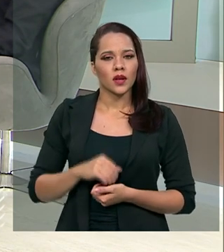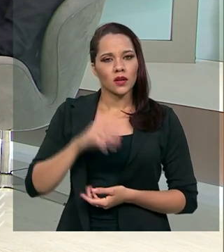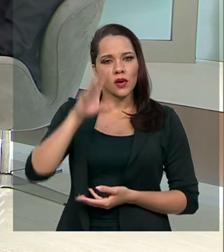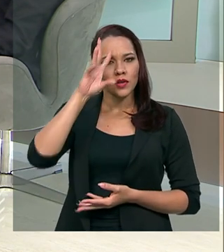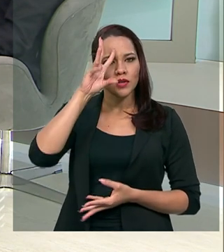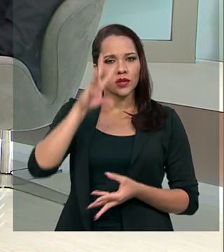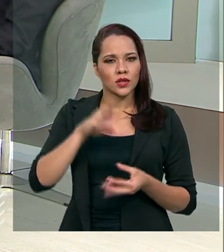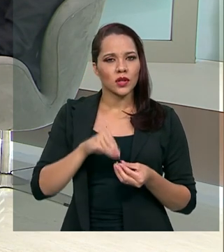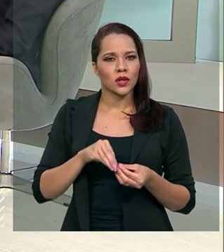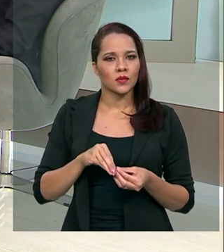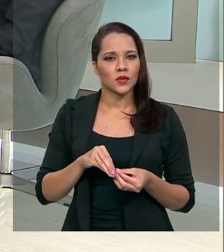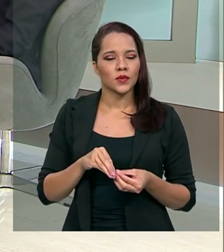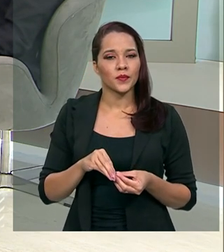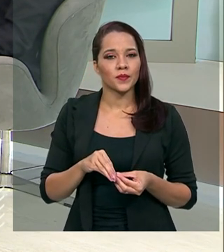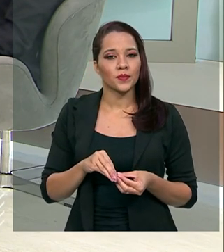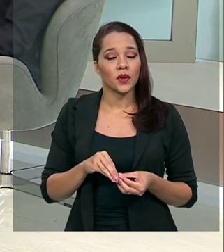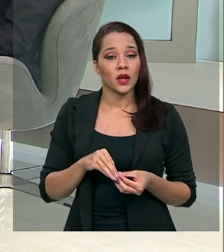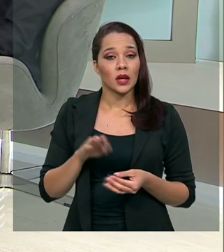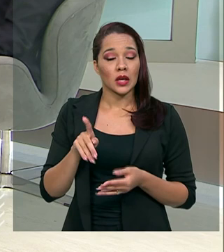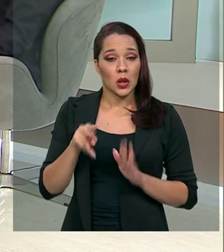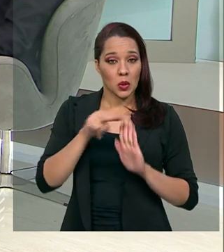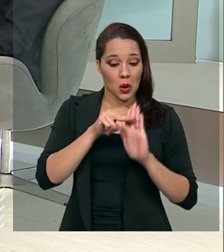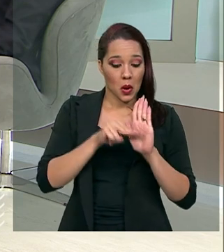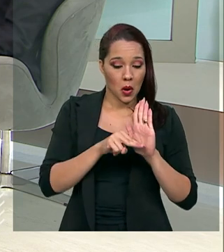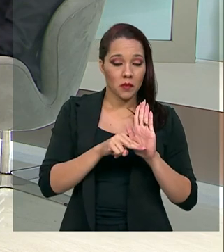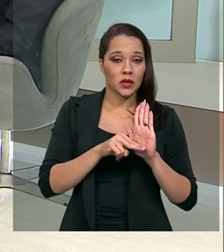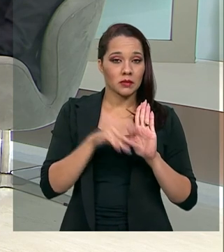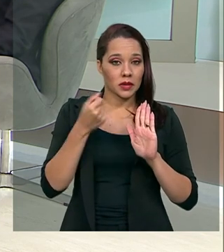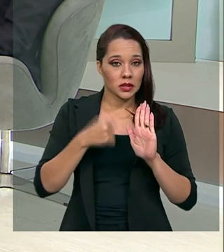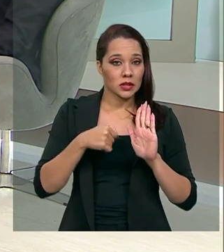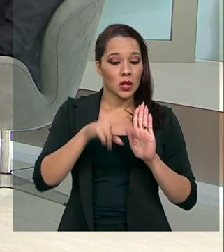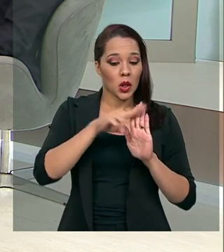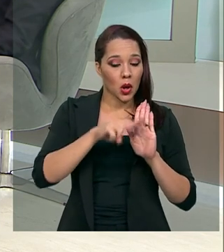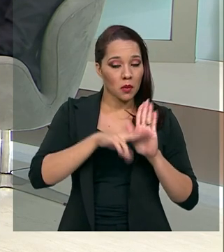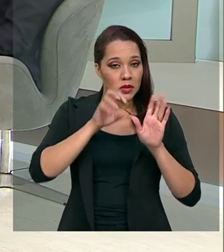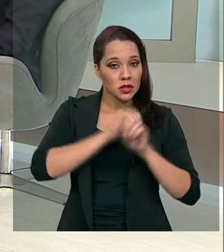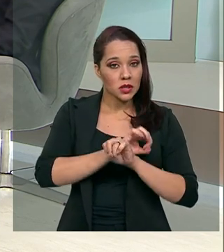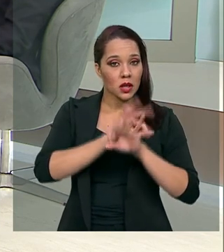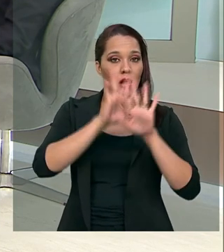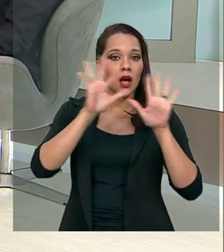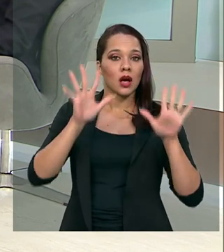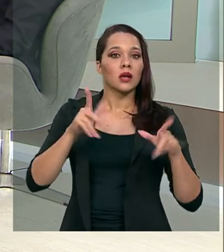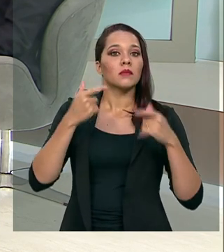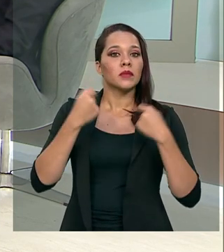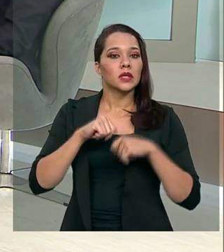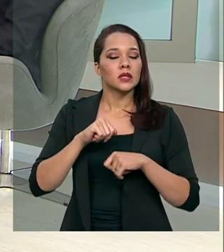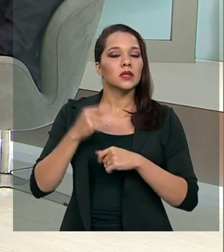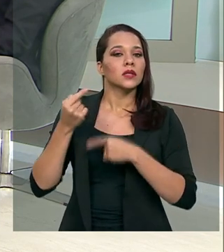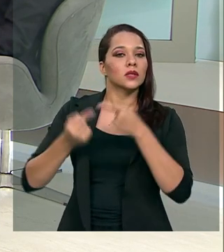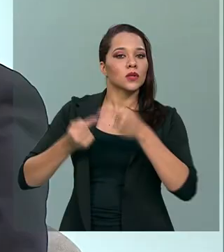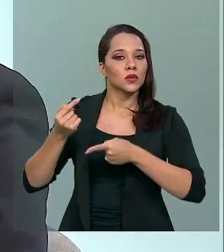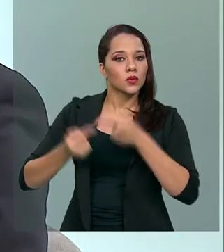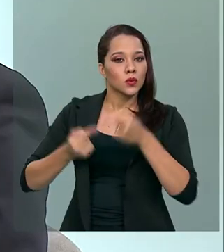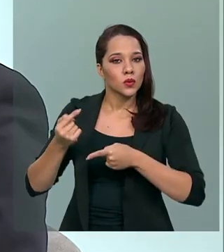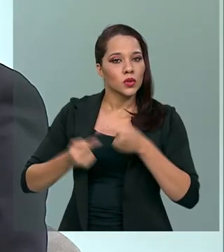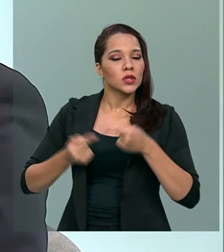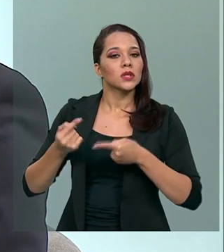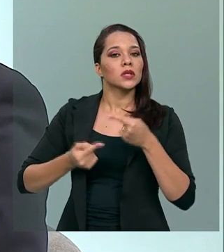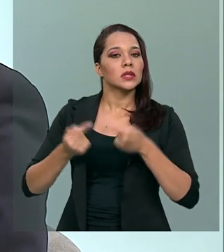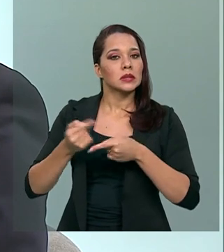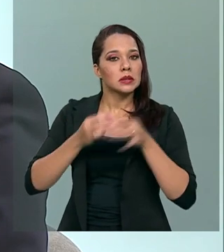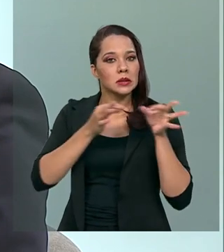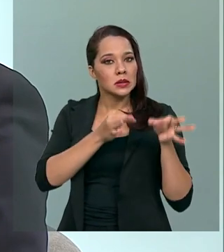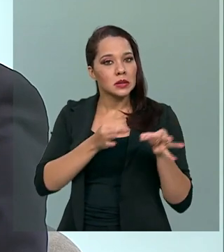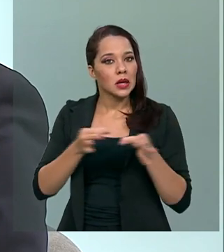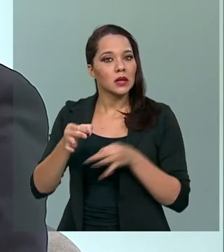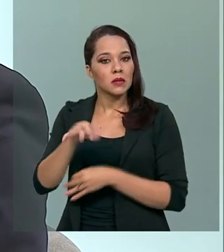que tem que ter normas claras. Nós precisamos discutir claramente isso,